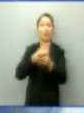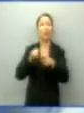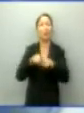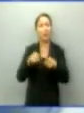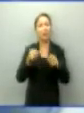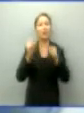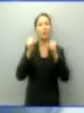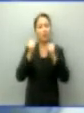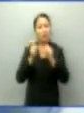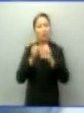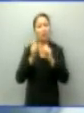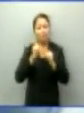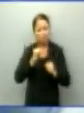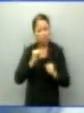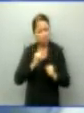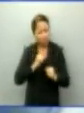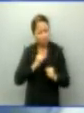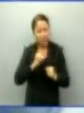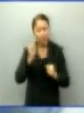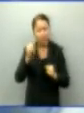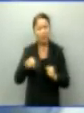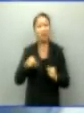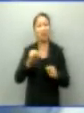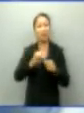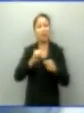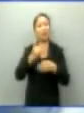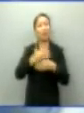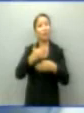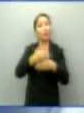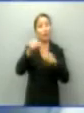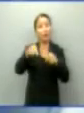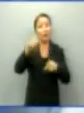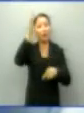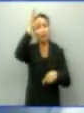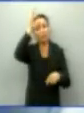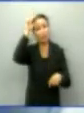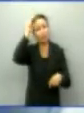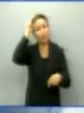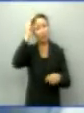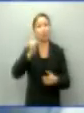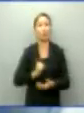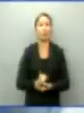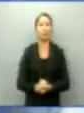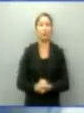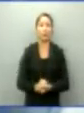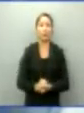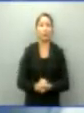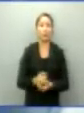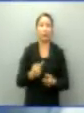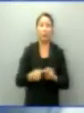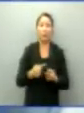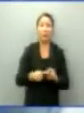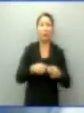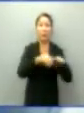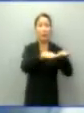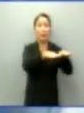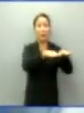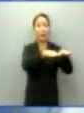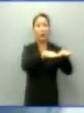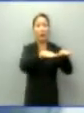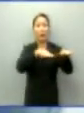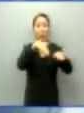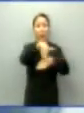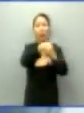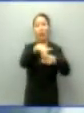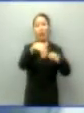elas possam, efetivamente, elas possam ser instaladas e aliviar esse sistema nosso que é feito através do sistema